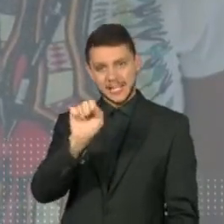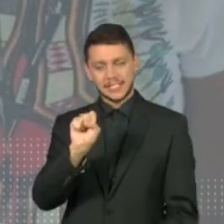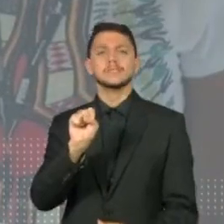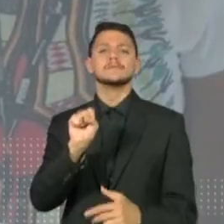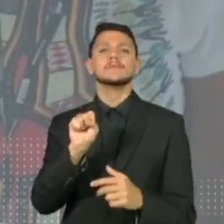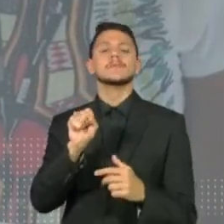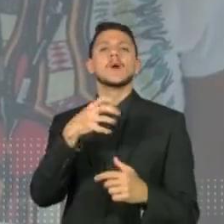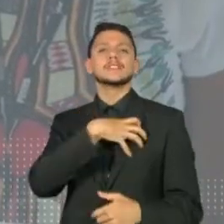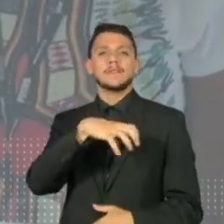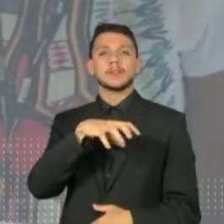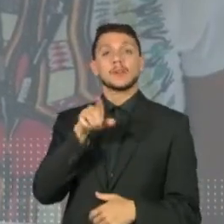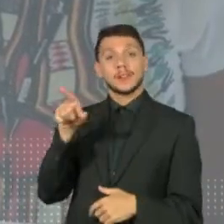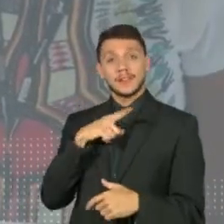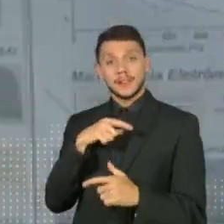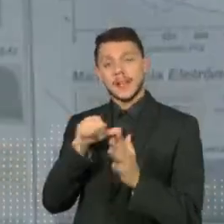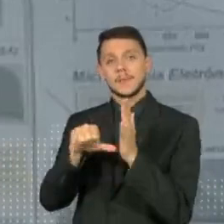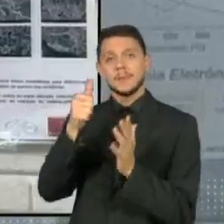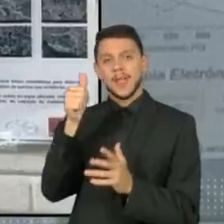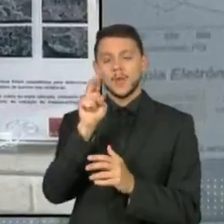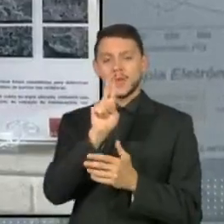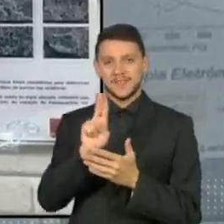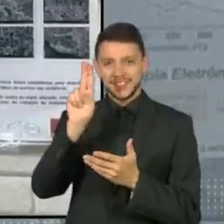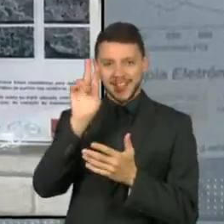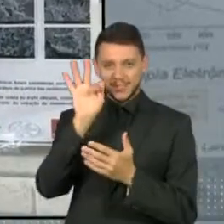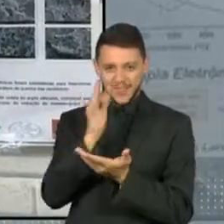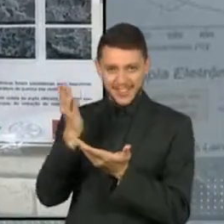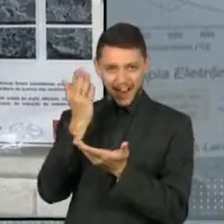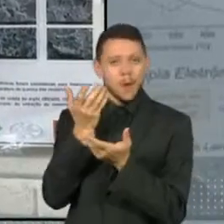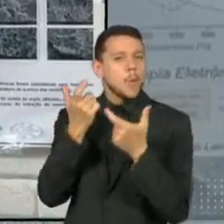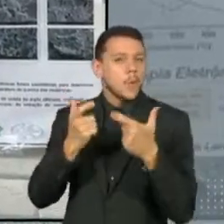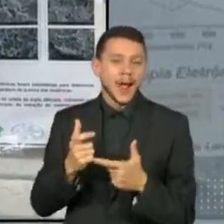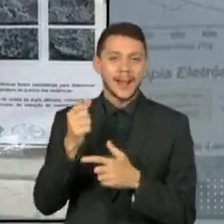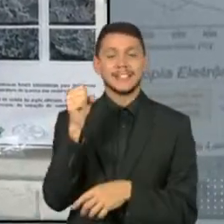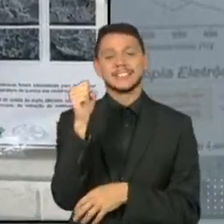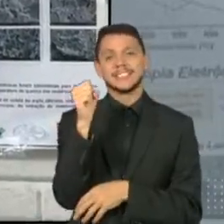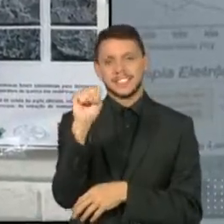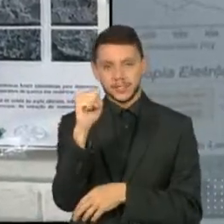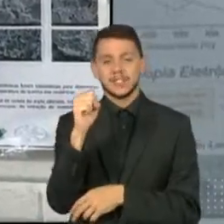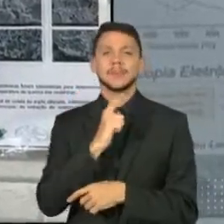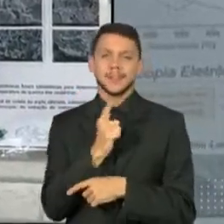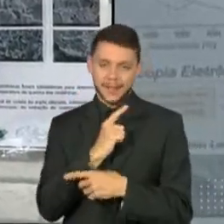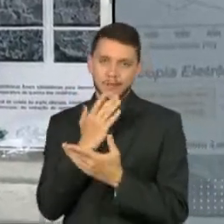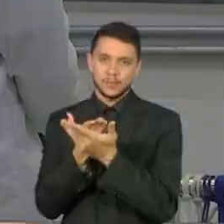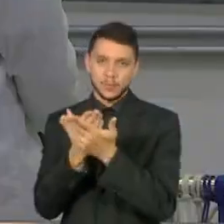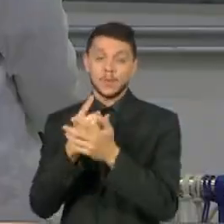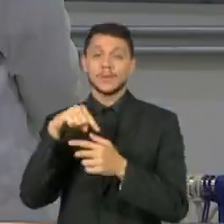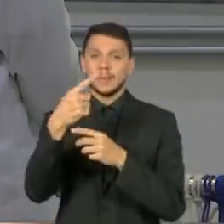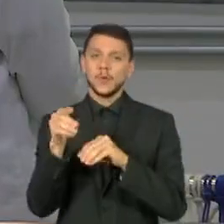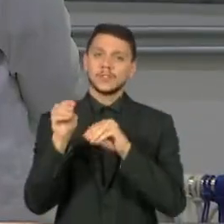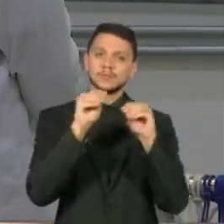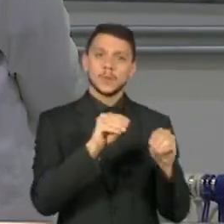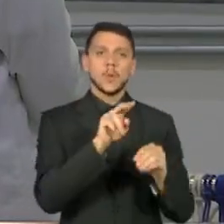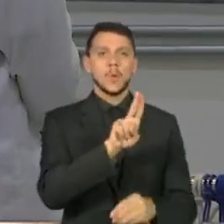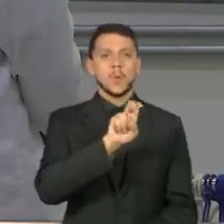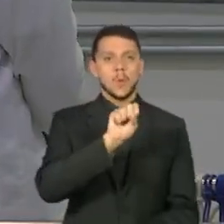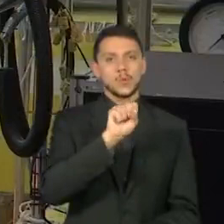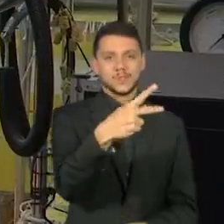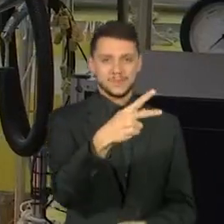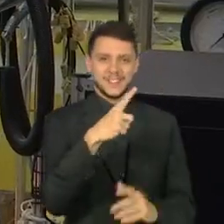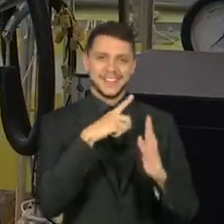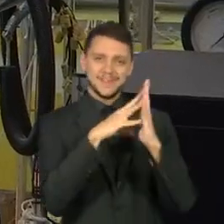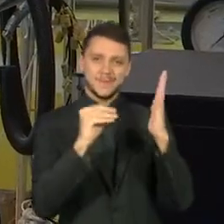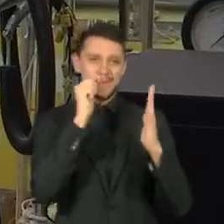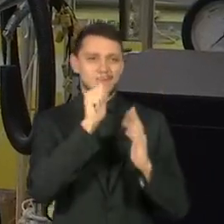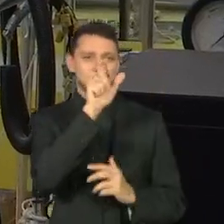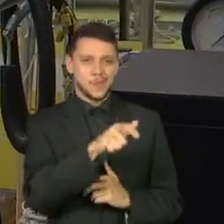Universidade Federal do Sergipe. Depois, veio para a USP, inspirada por outras mulheres que ocuparam esses espaços. Hoje, ela reconhece